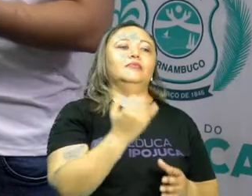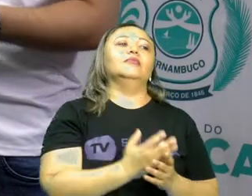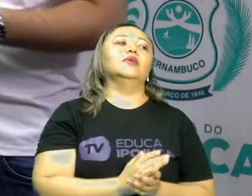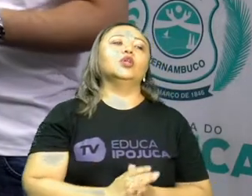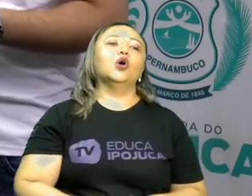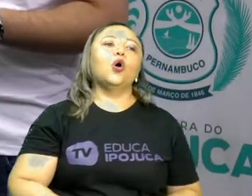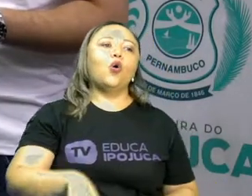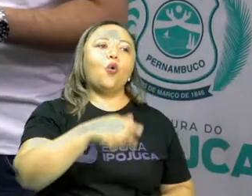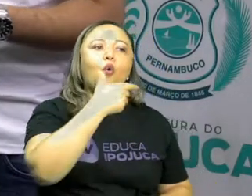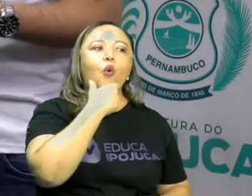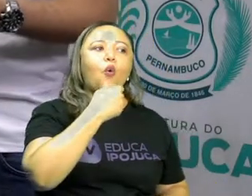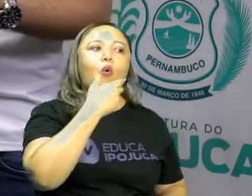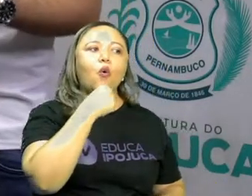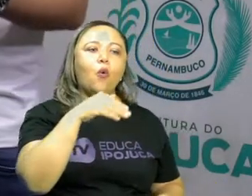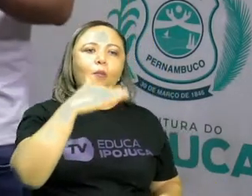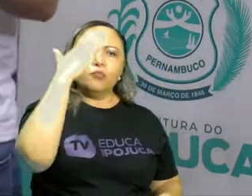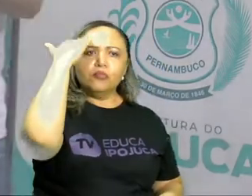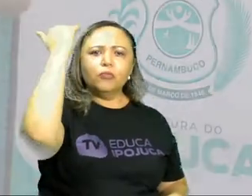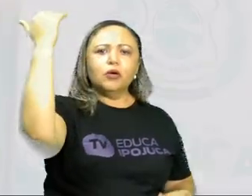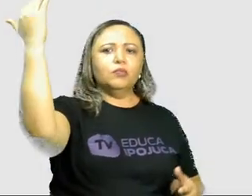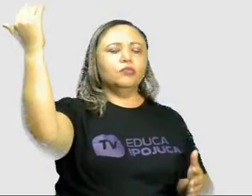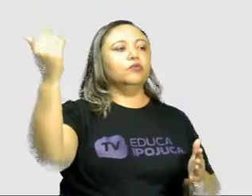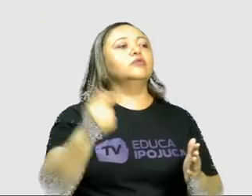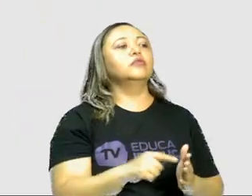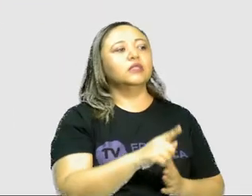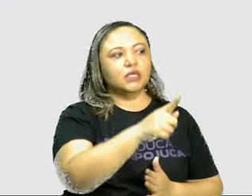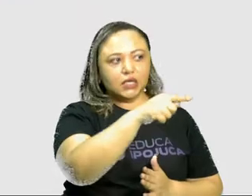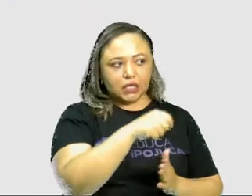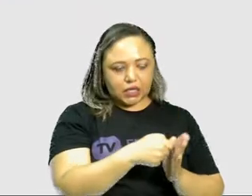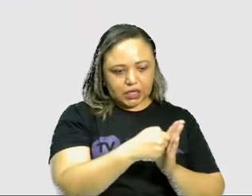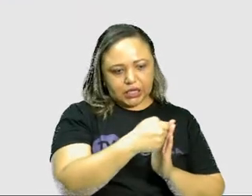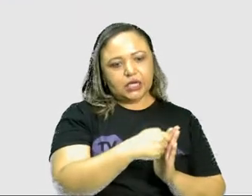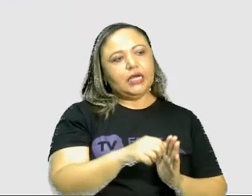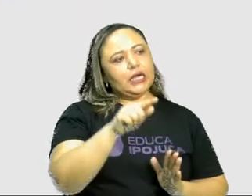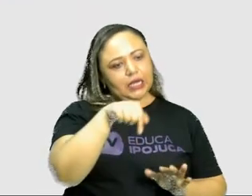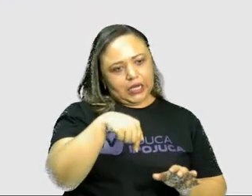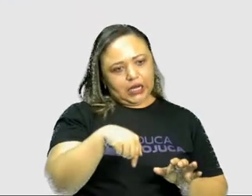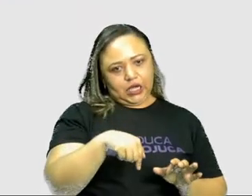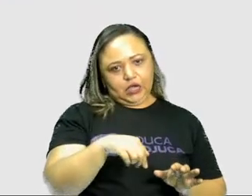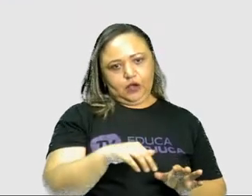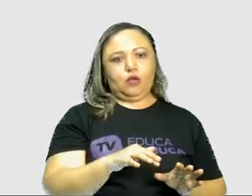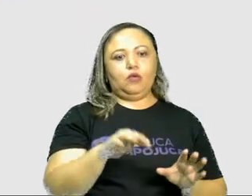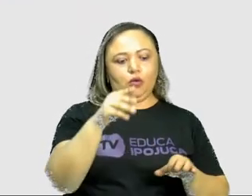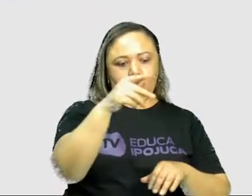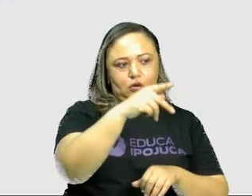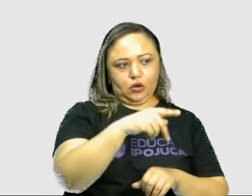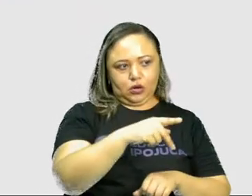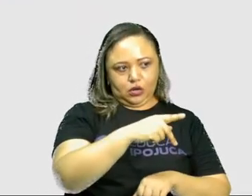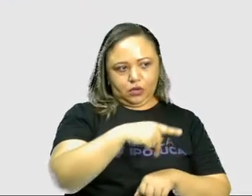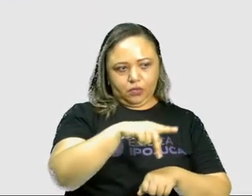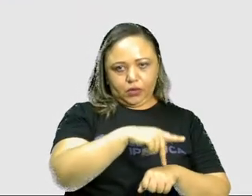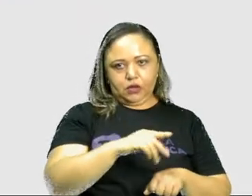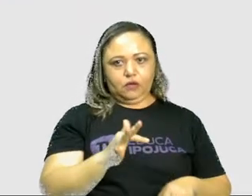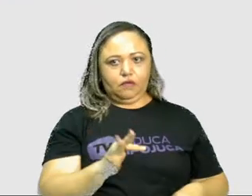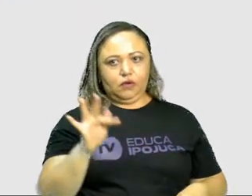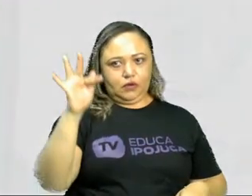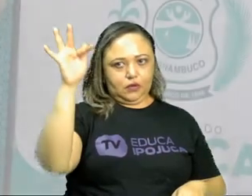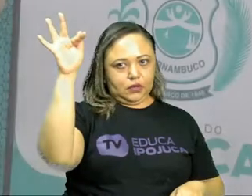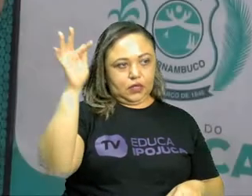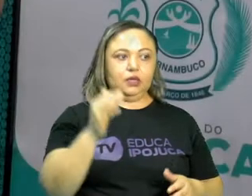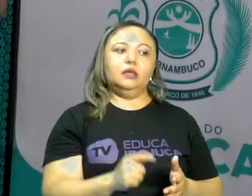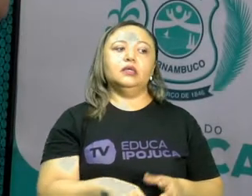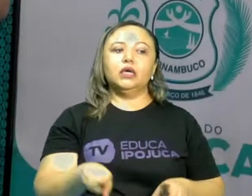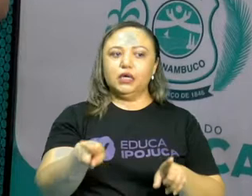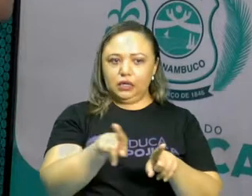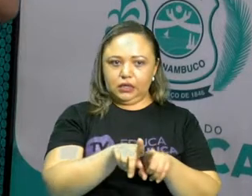está aí, é justamente o Jean-Jacques Rousseau, né? O francês. E a França foi um dos berços aí dos ideais do